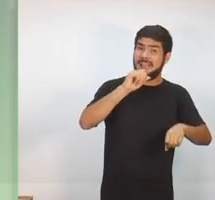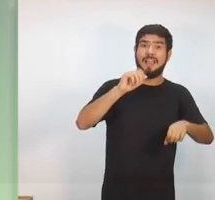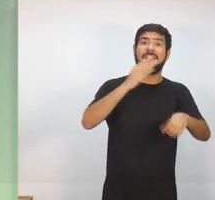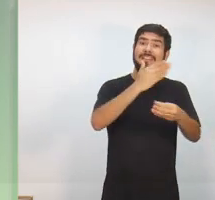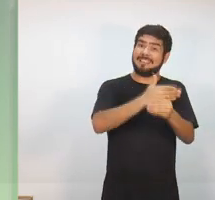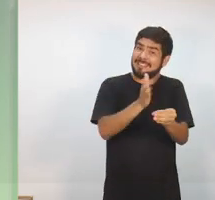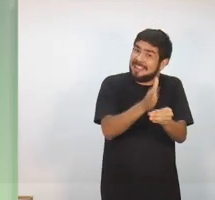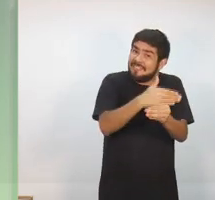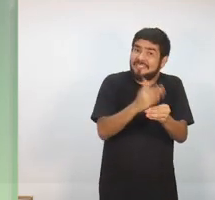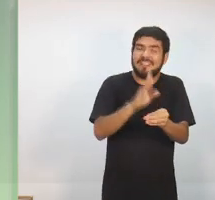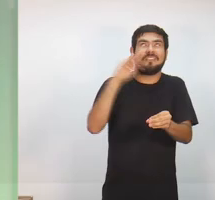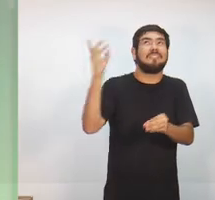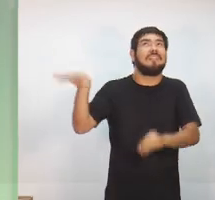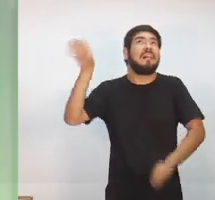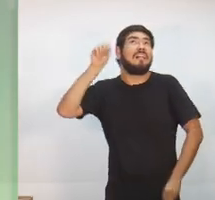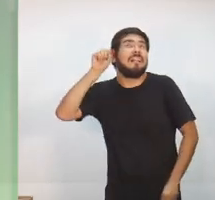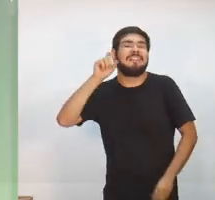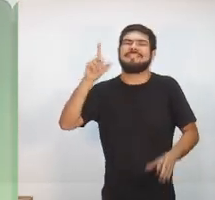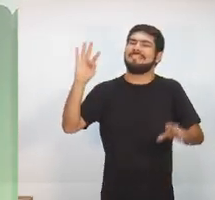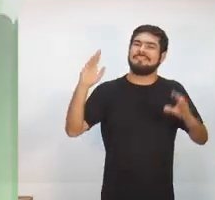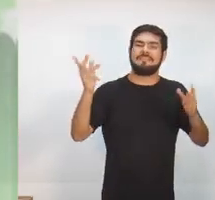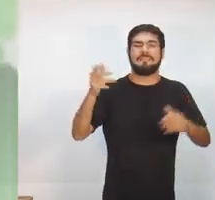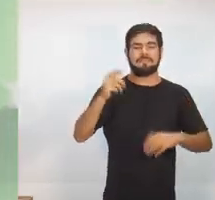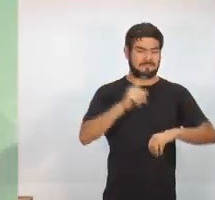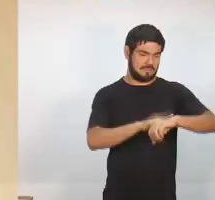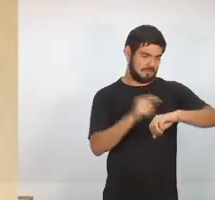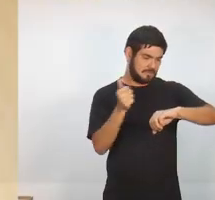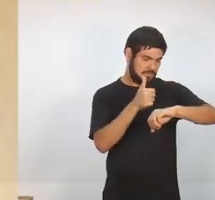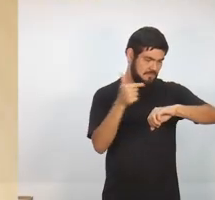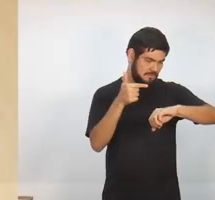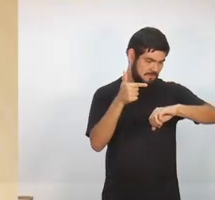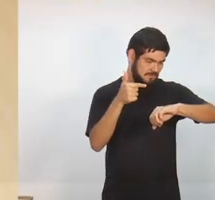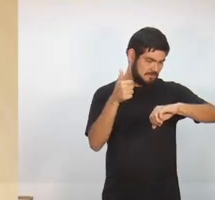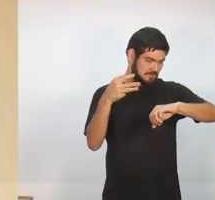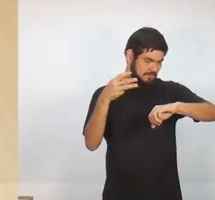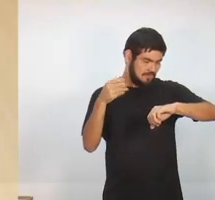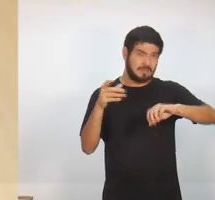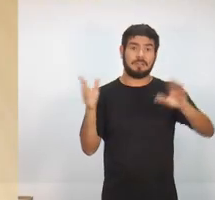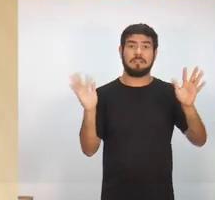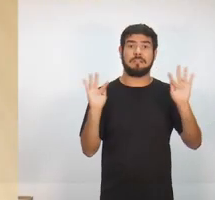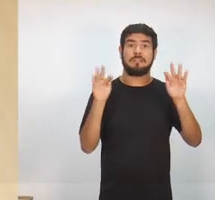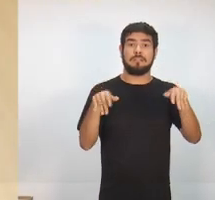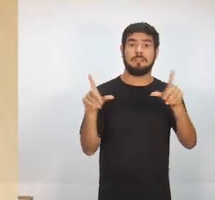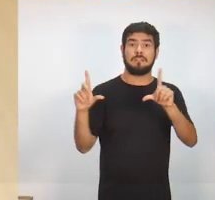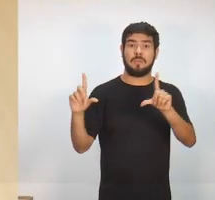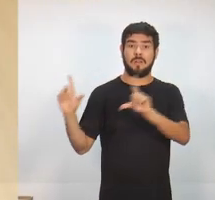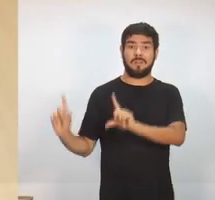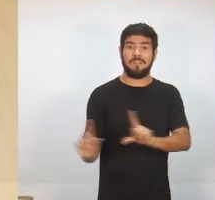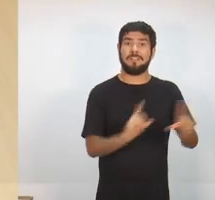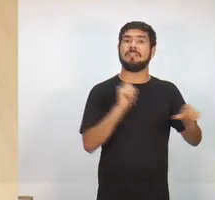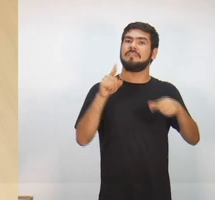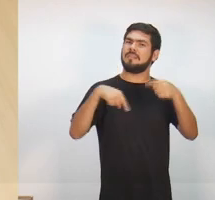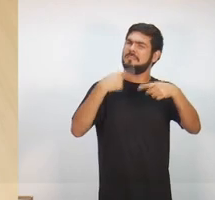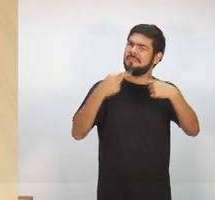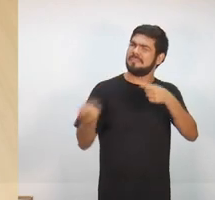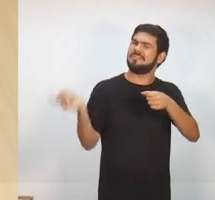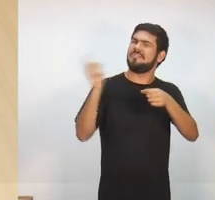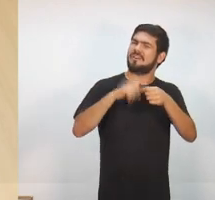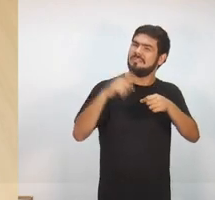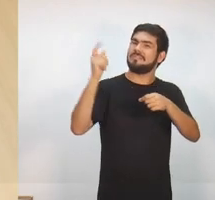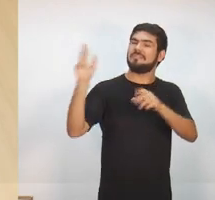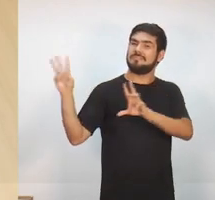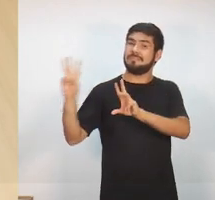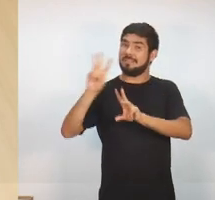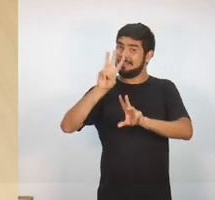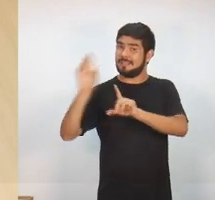ouvindo a gente pela Rádio Mel. São 12 horas e 30 minutos, a gente vai encerrando esse bloco e daqui a pouco a gente volta com mais um bloco